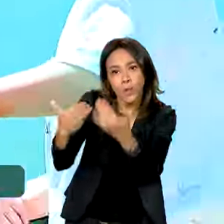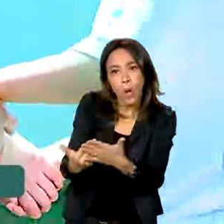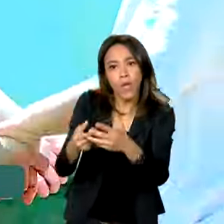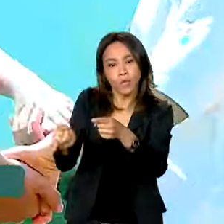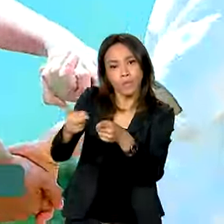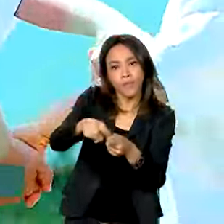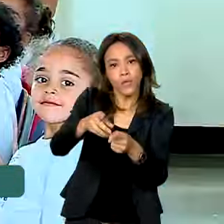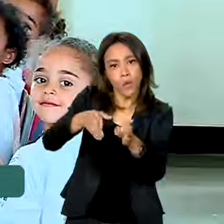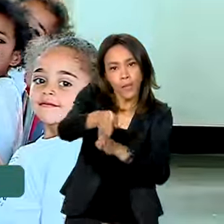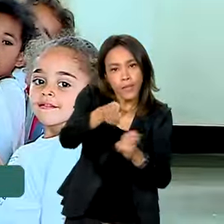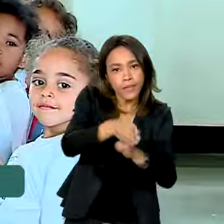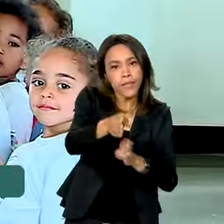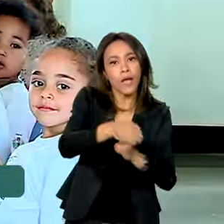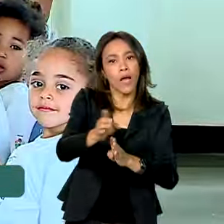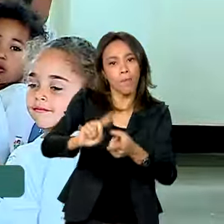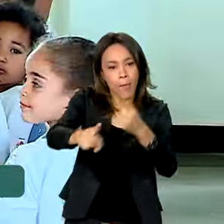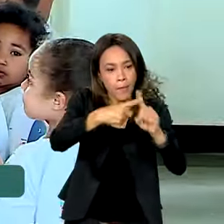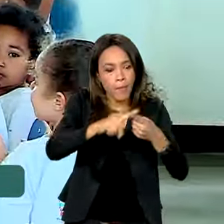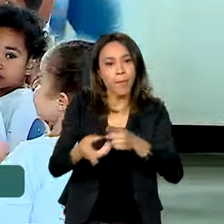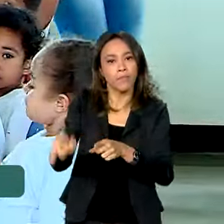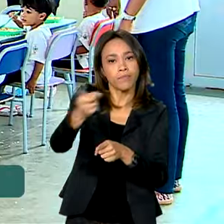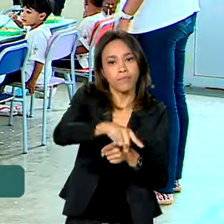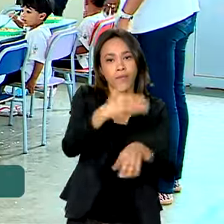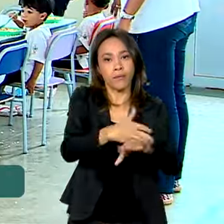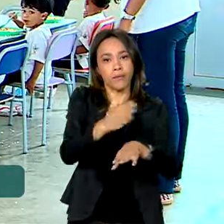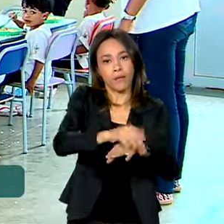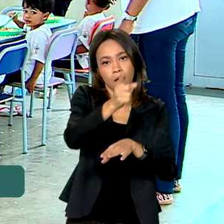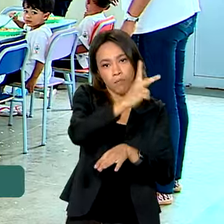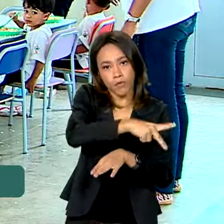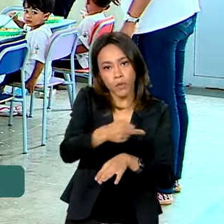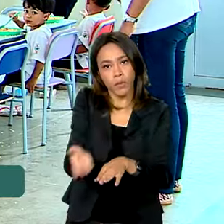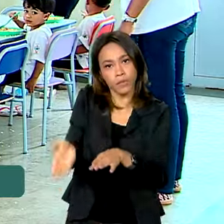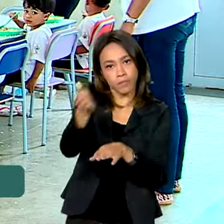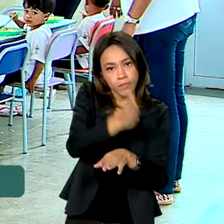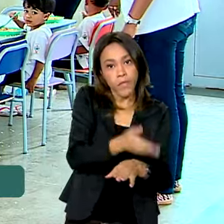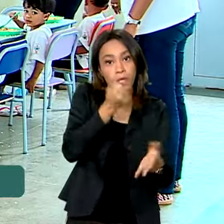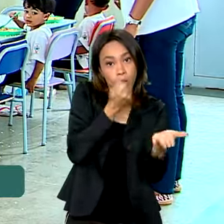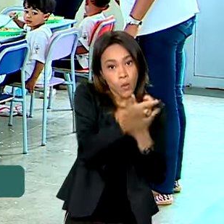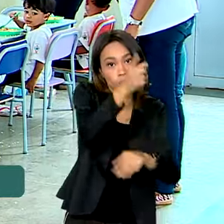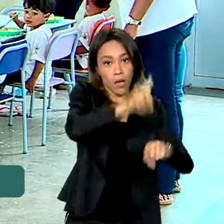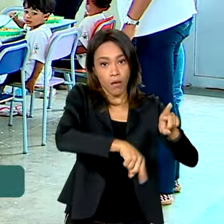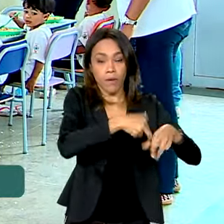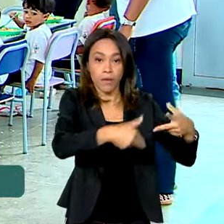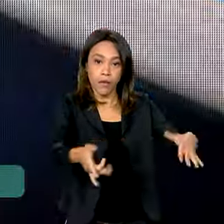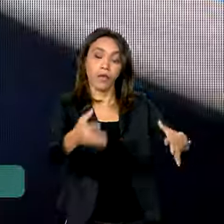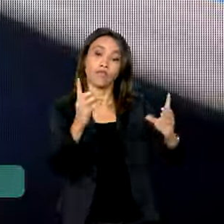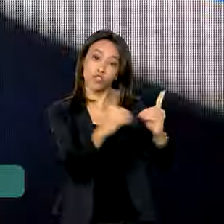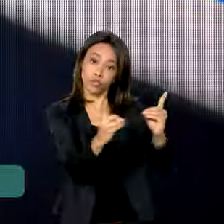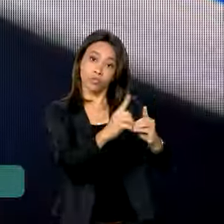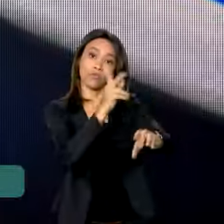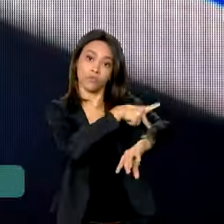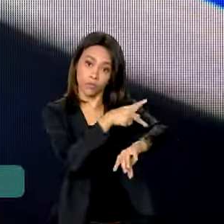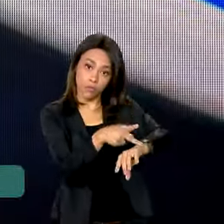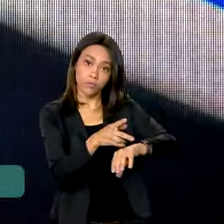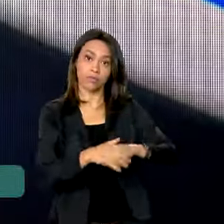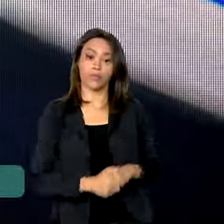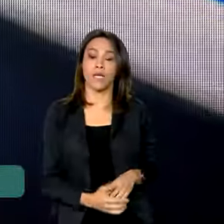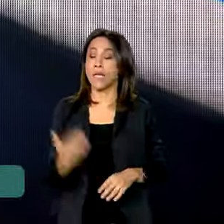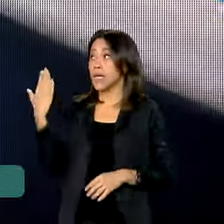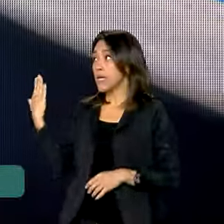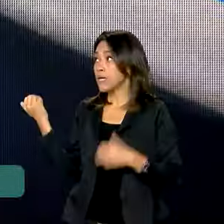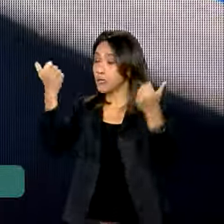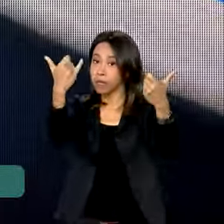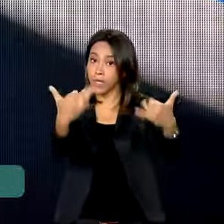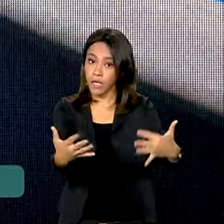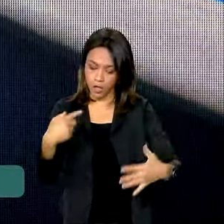articuladores, capacitar professores e comprar material didático e pedagógico. Nós estamos aqui